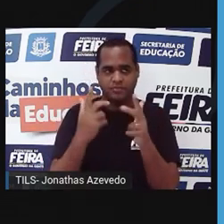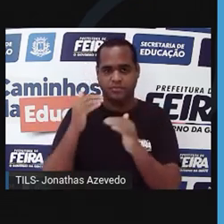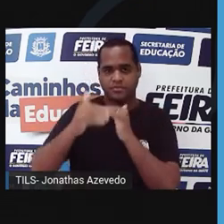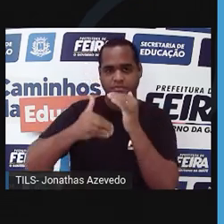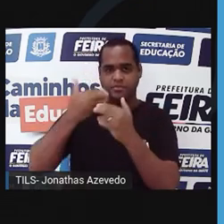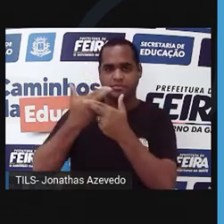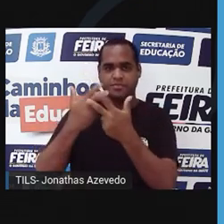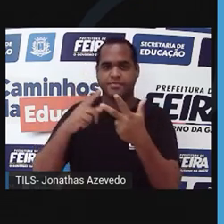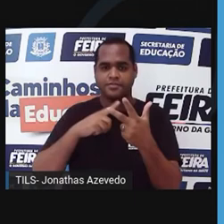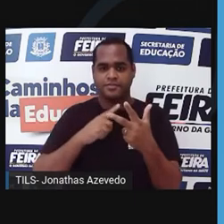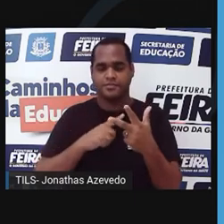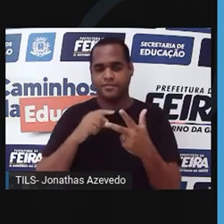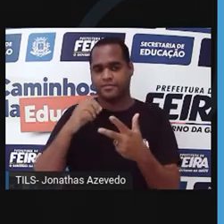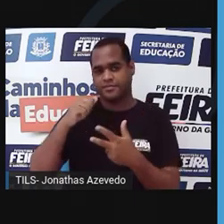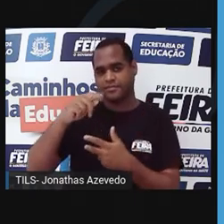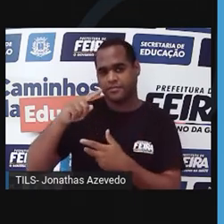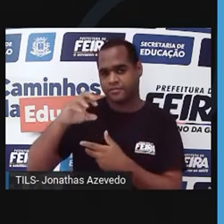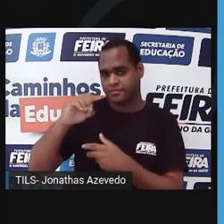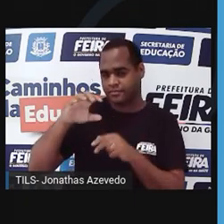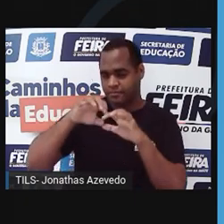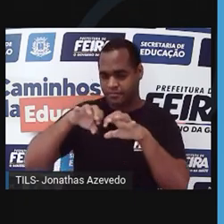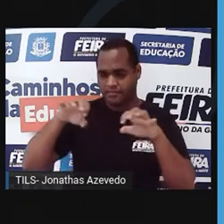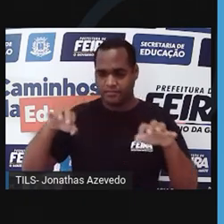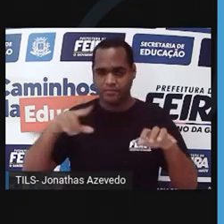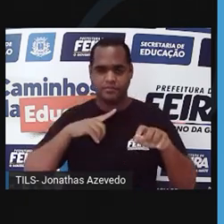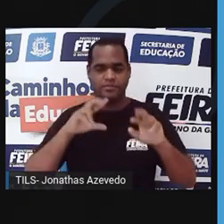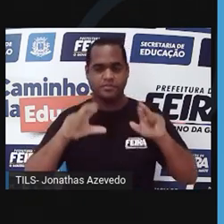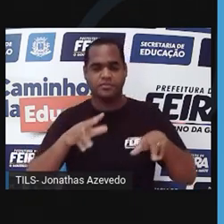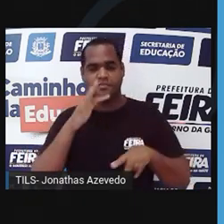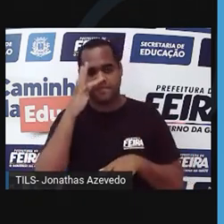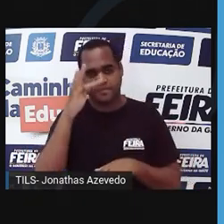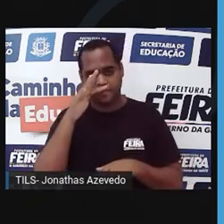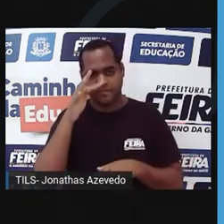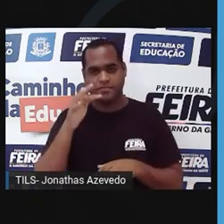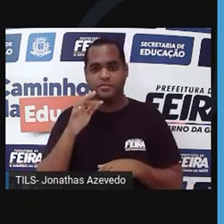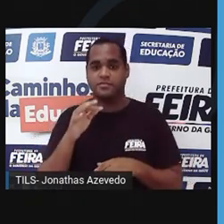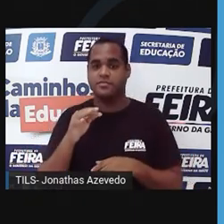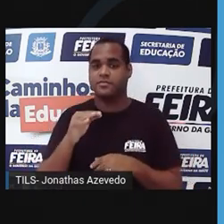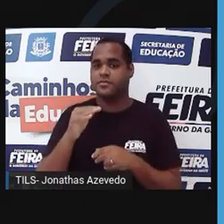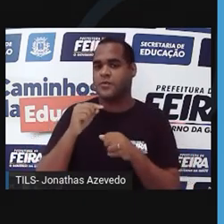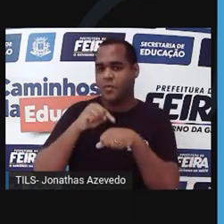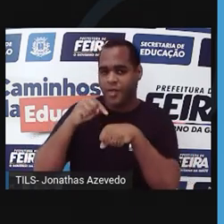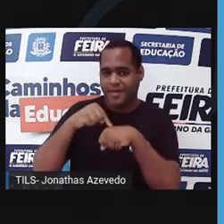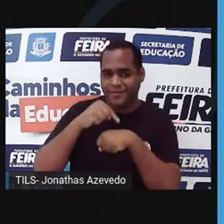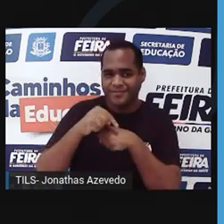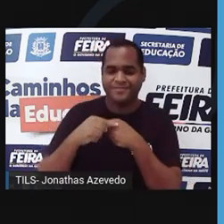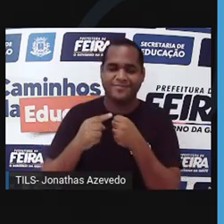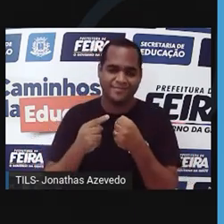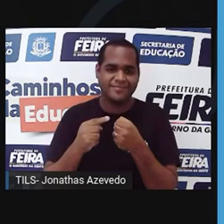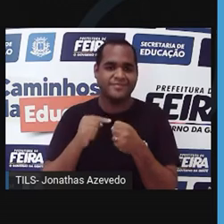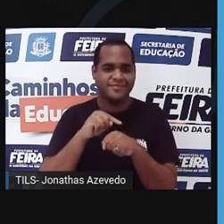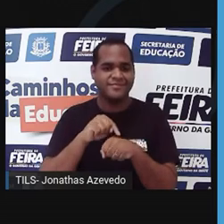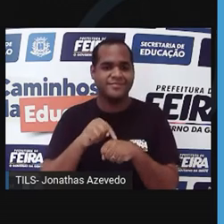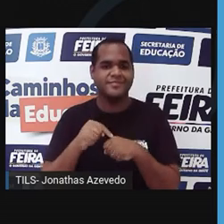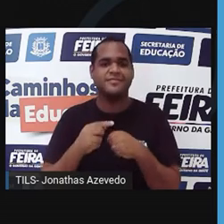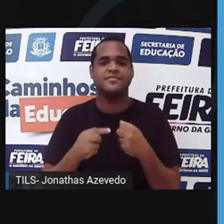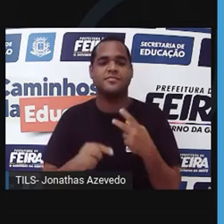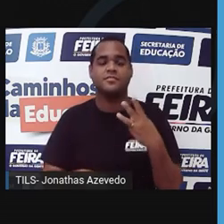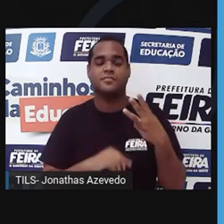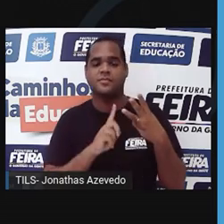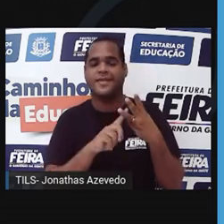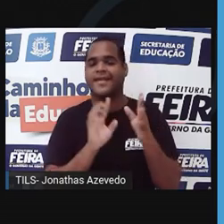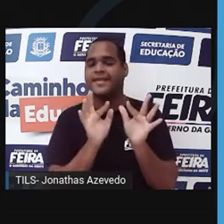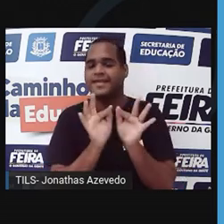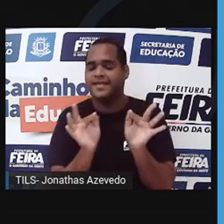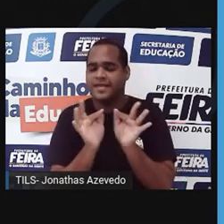vários carpelos, separados de uma única flor. O morango e a framboesa. E simples, esse